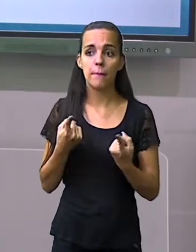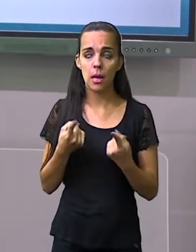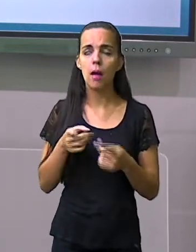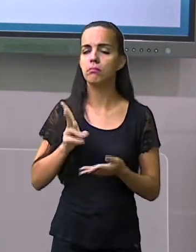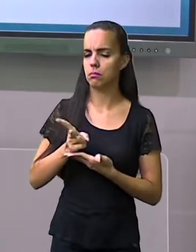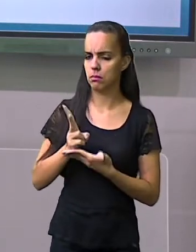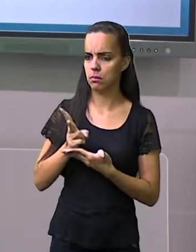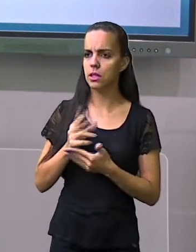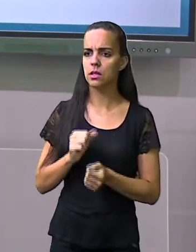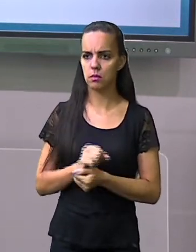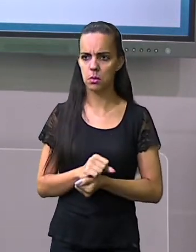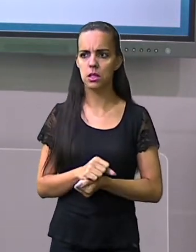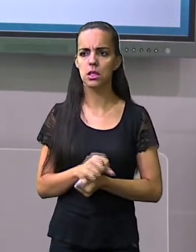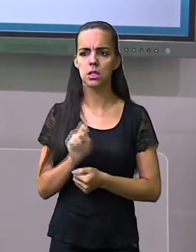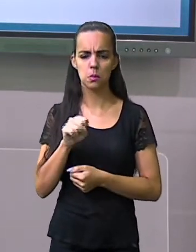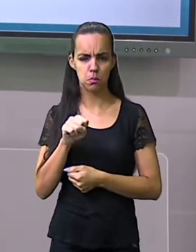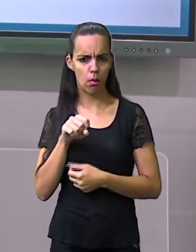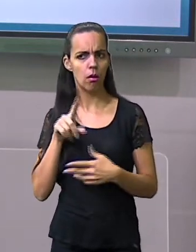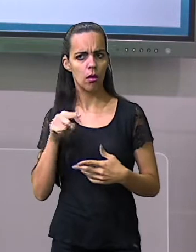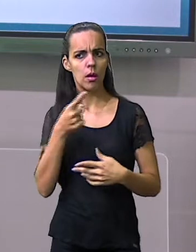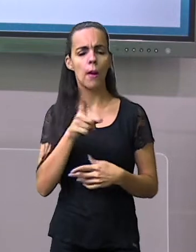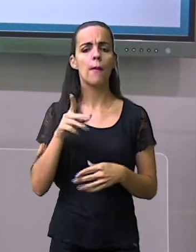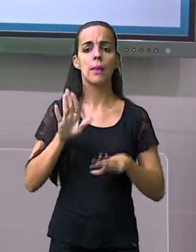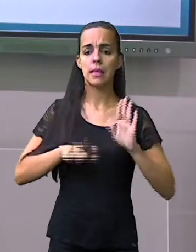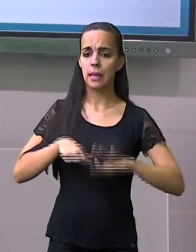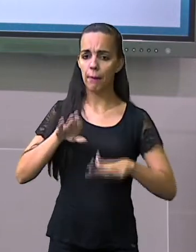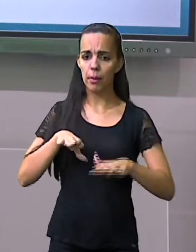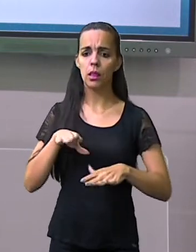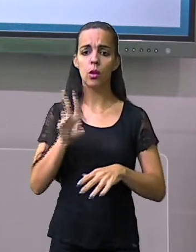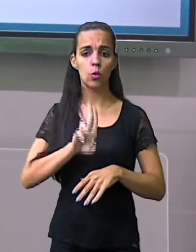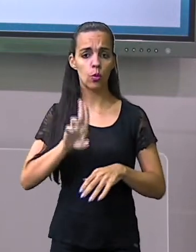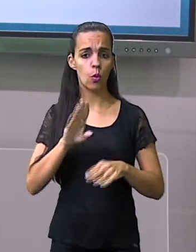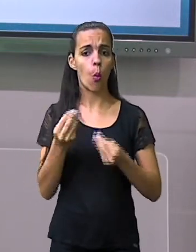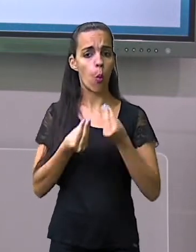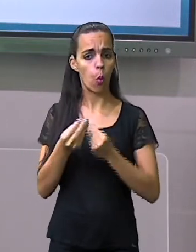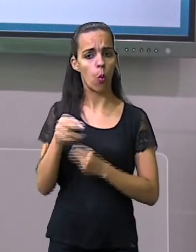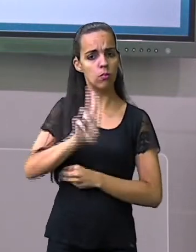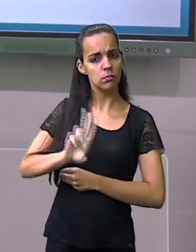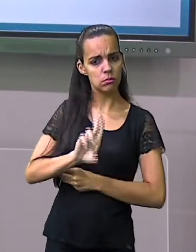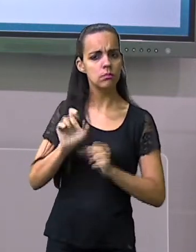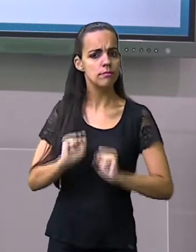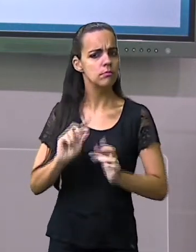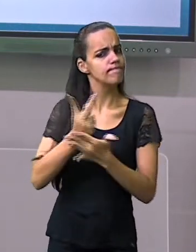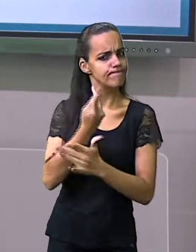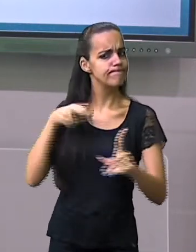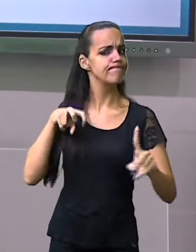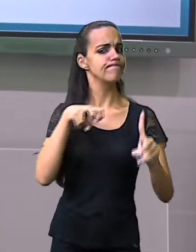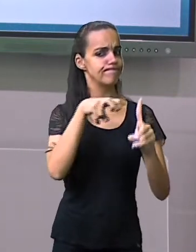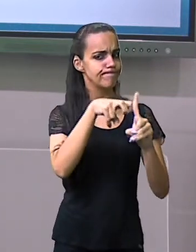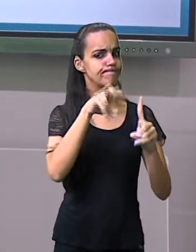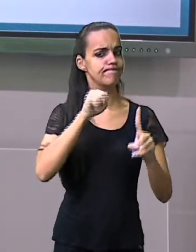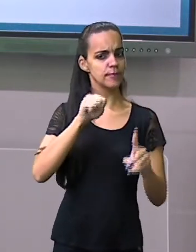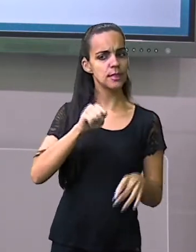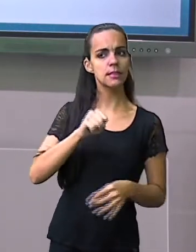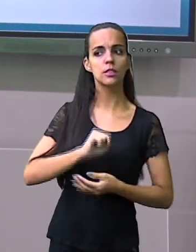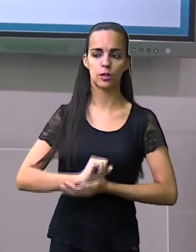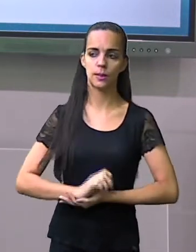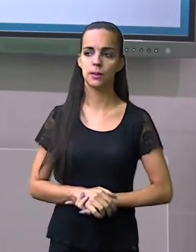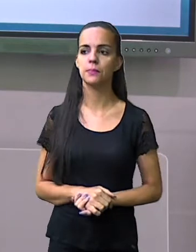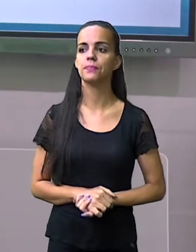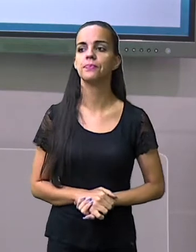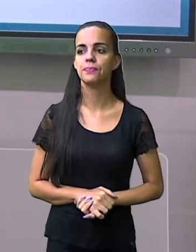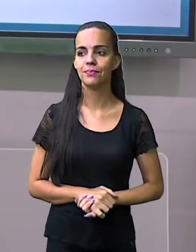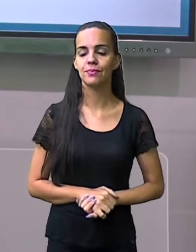mesmo assim, dependendo aí da posição e do jeito que tiver, ela pode ocasionar um acidente. Então, nós vamos circular.